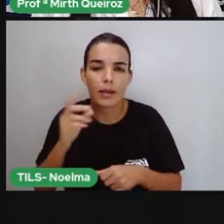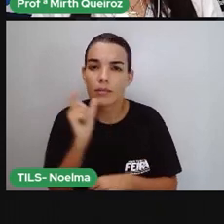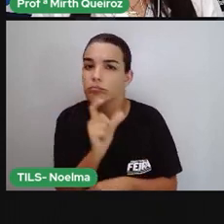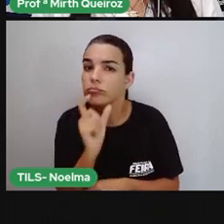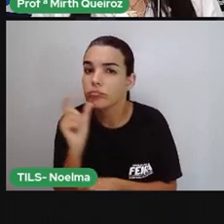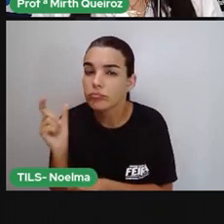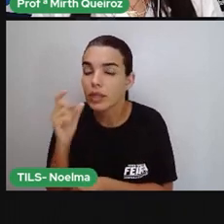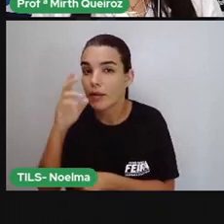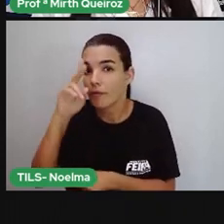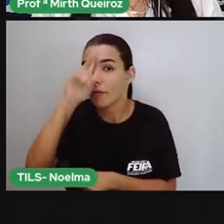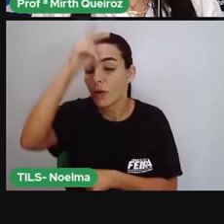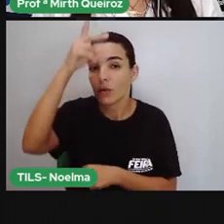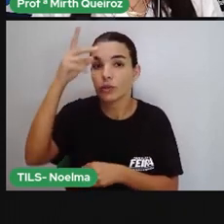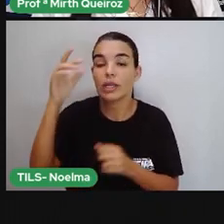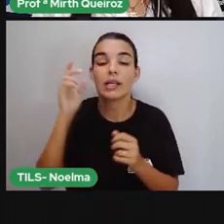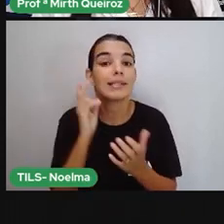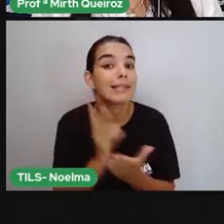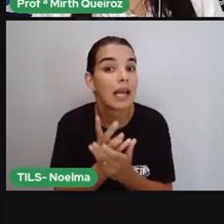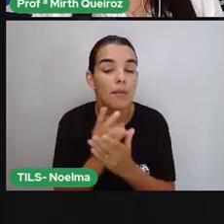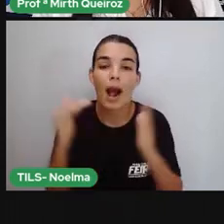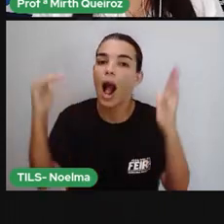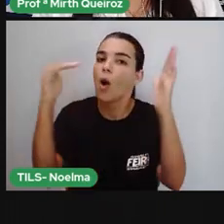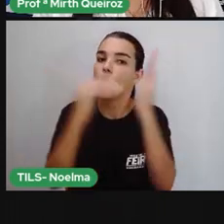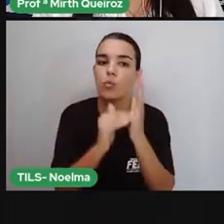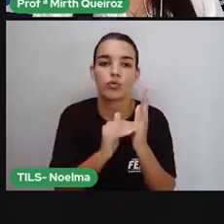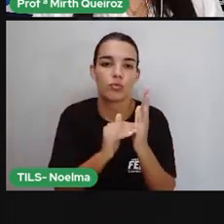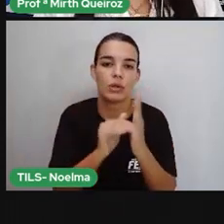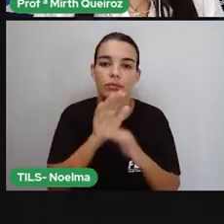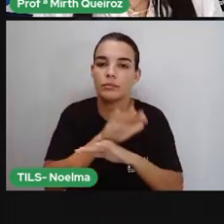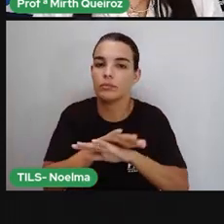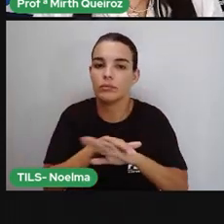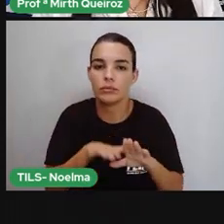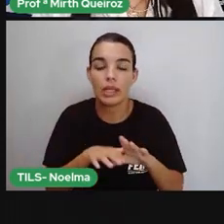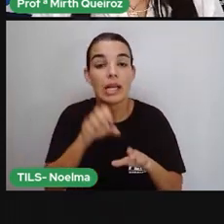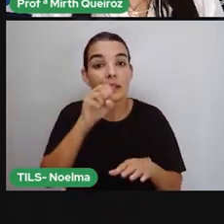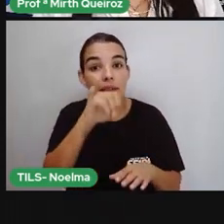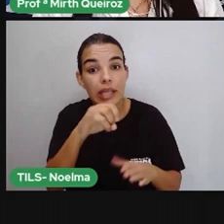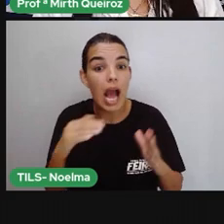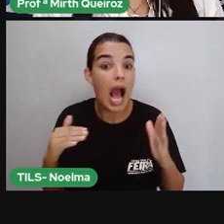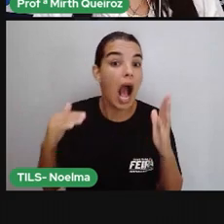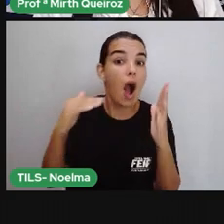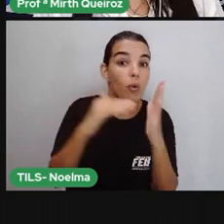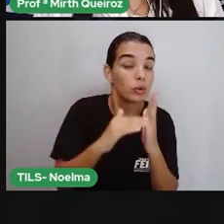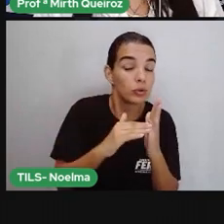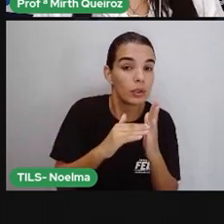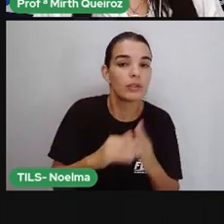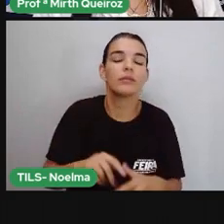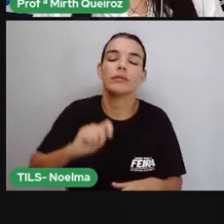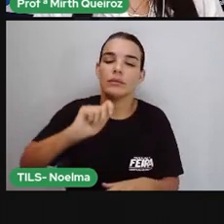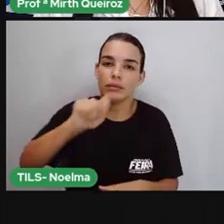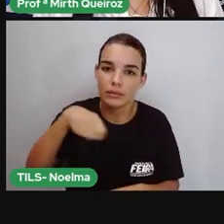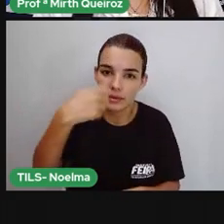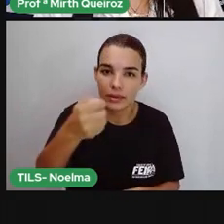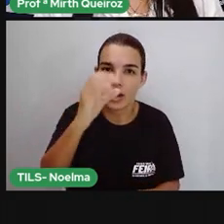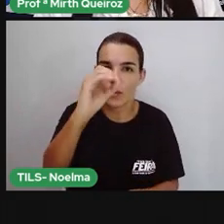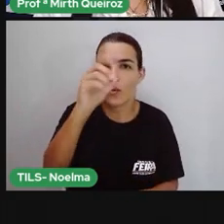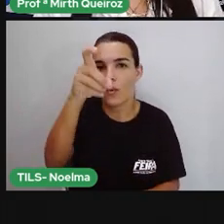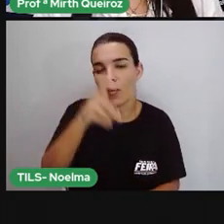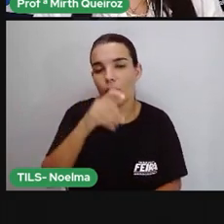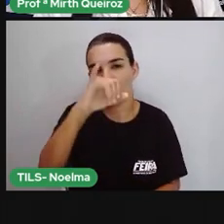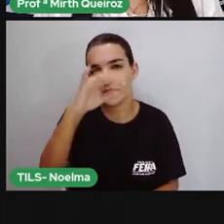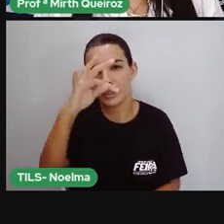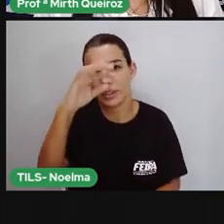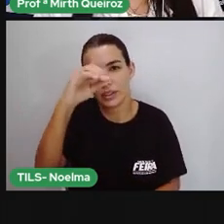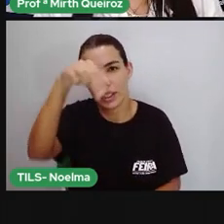últimas sílabas da palavra. A última sílaba da palavra é a sílaba tônica. E aí, nós vamos ter